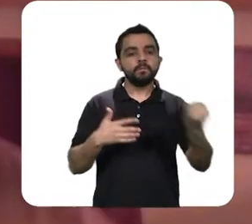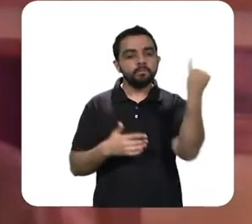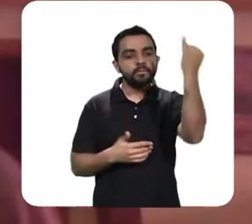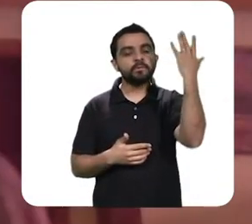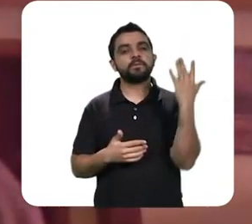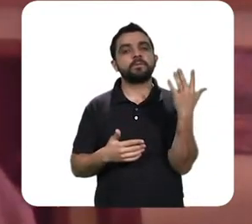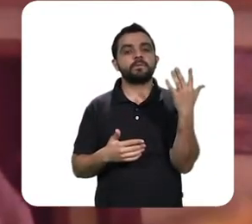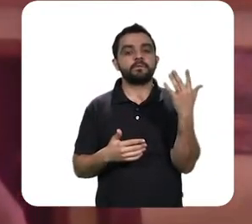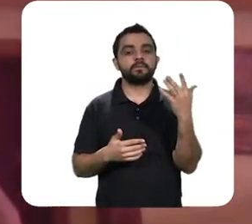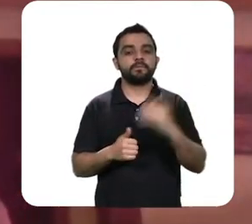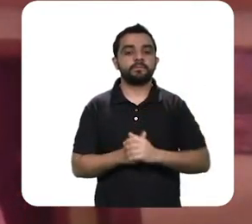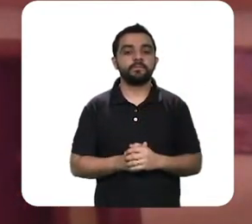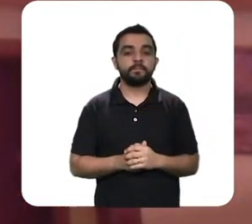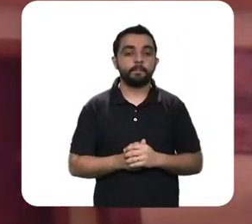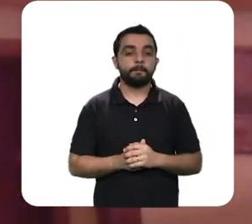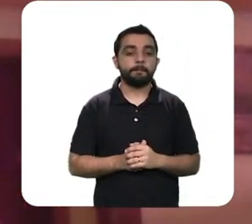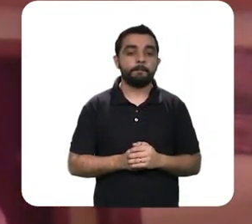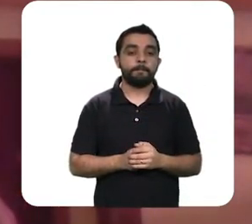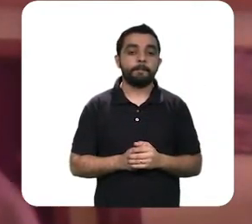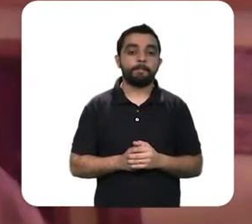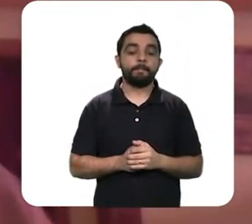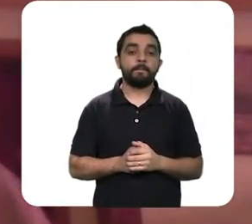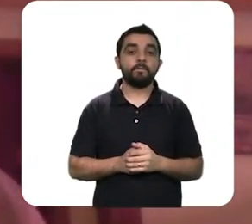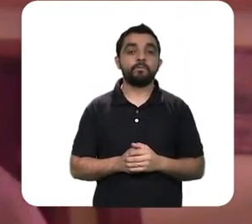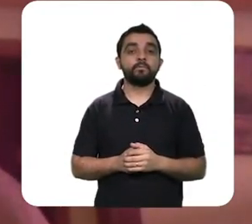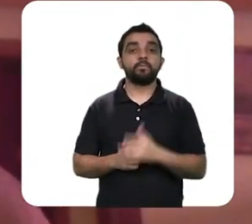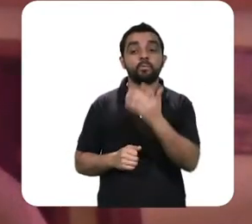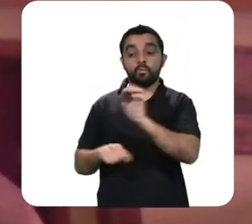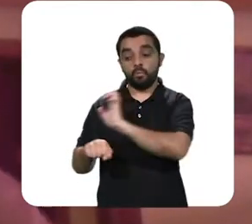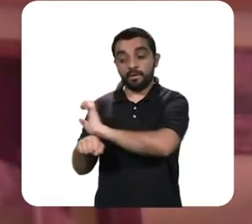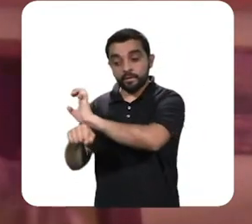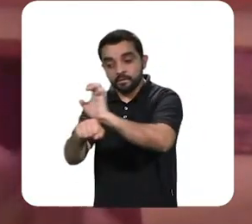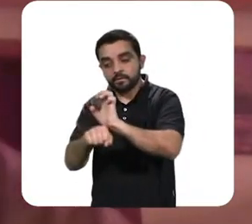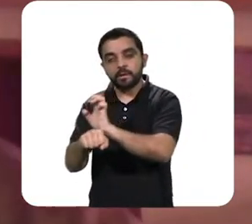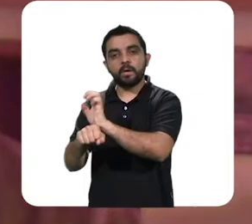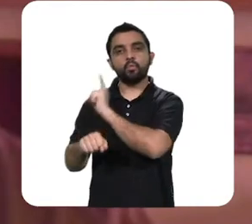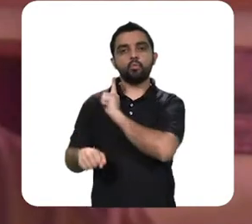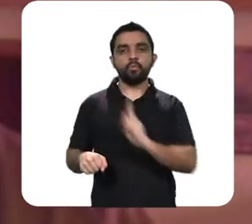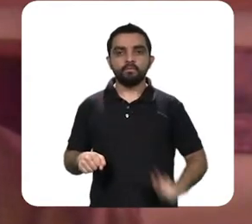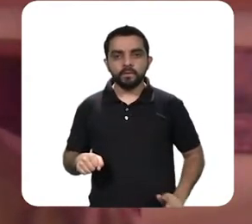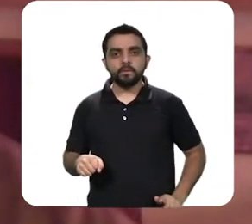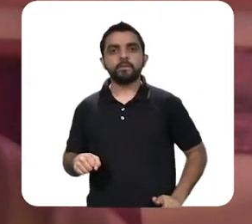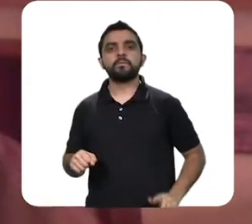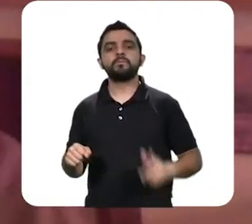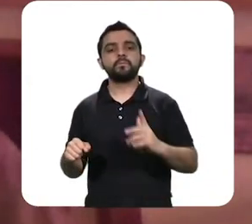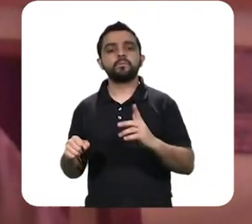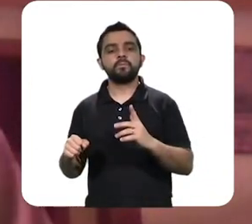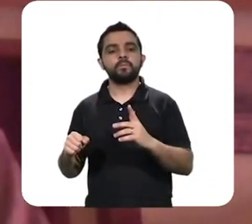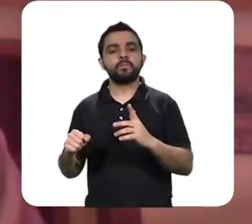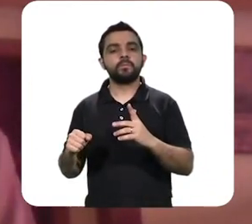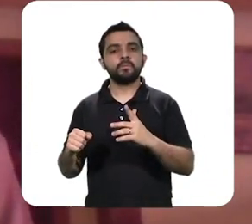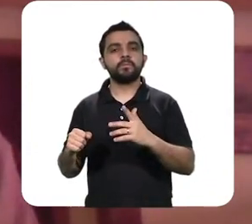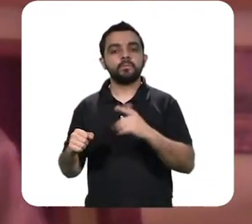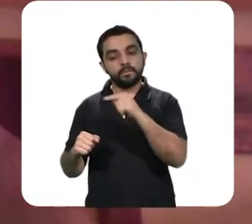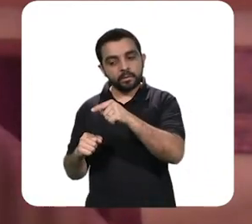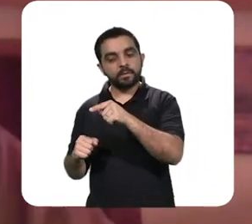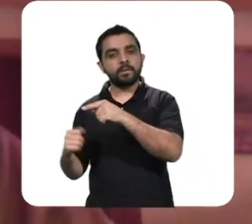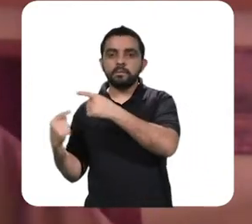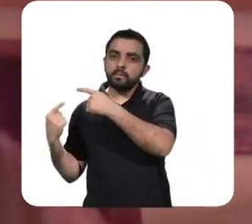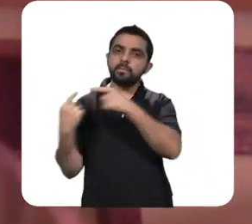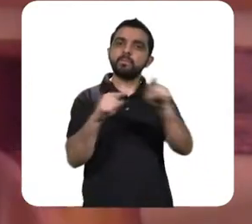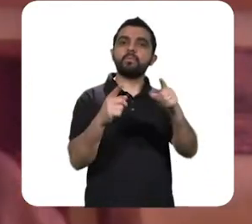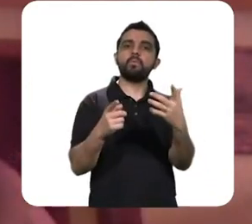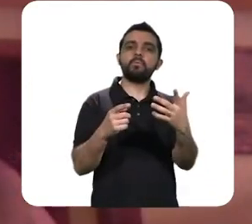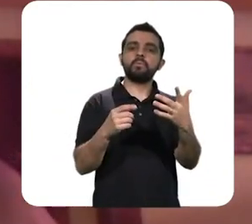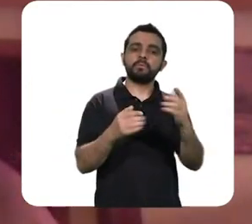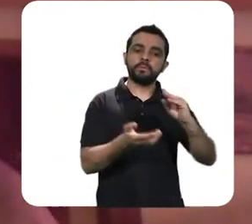frontal entre os governadores dos Estados que tem que efetivamente gerenciar a crise humanitária que trata da epidemia e a